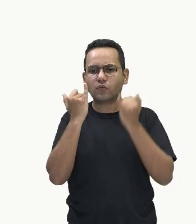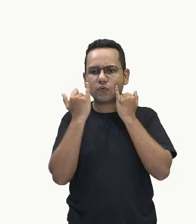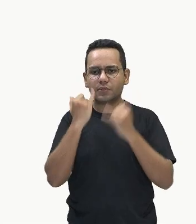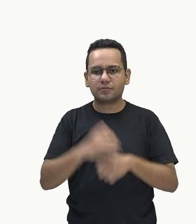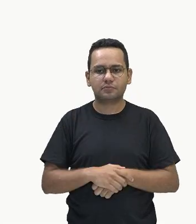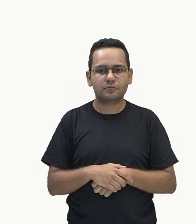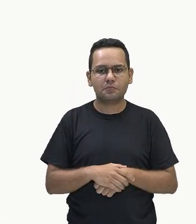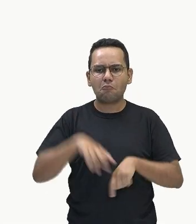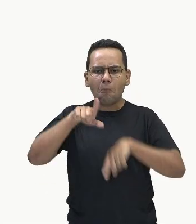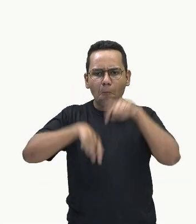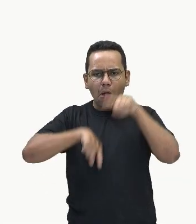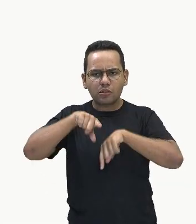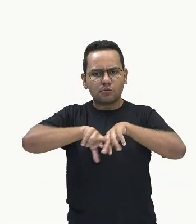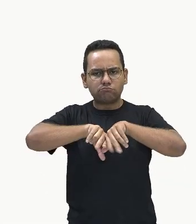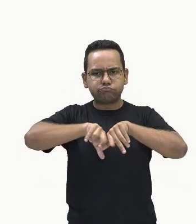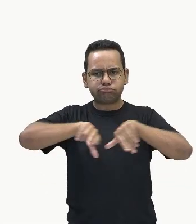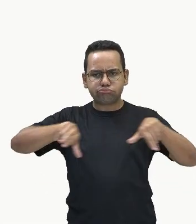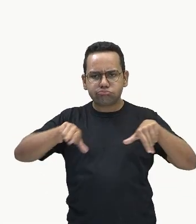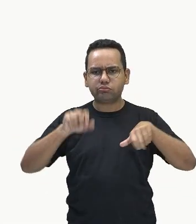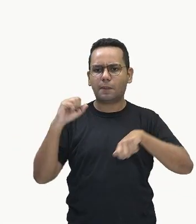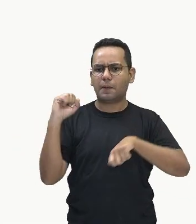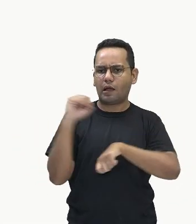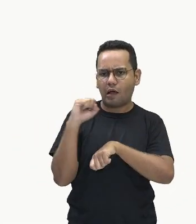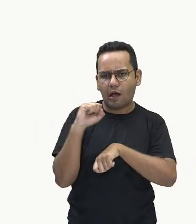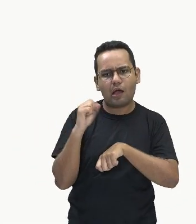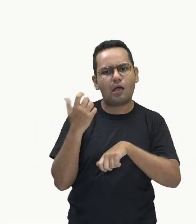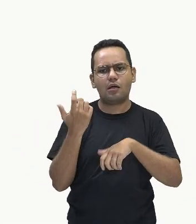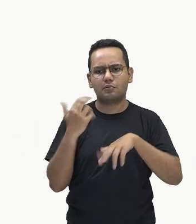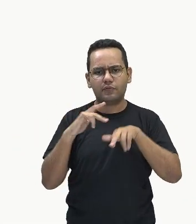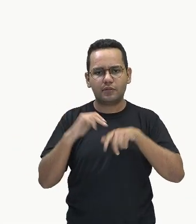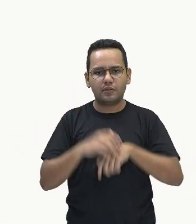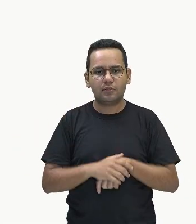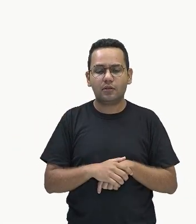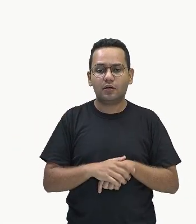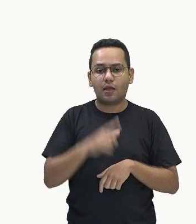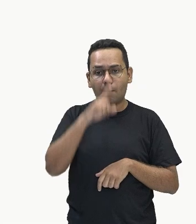itens automotivos. Quantos por cento? É o amarelinho.